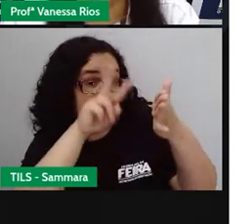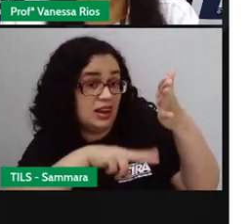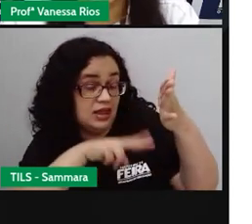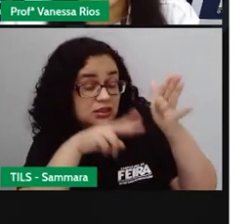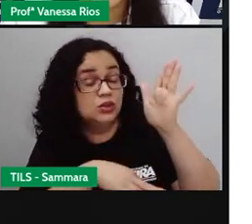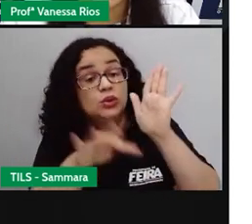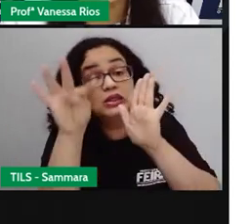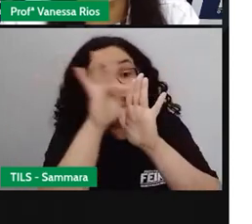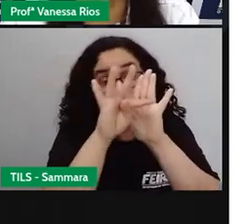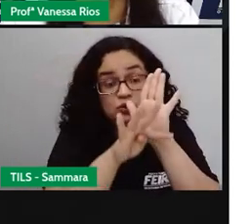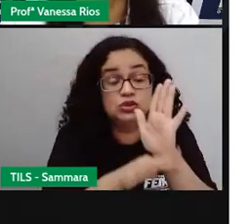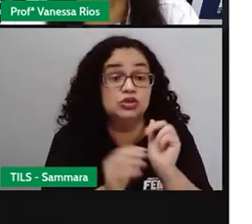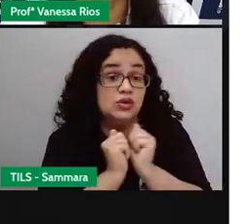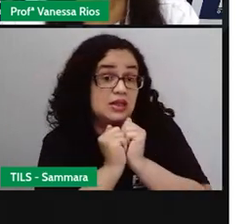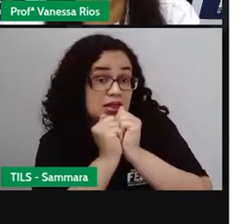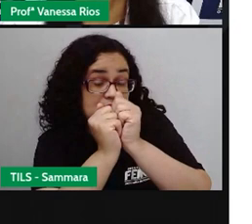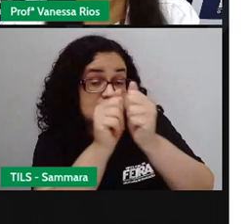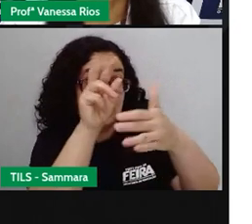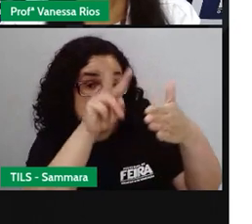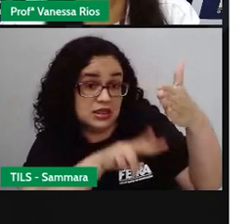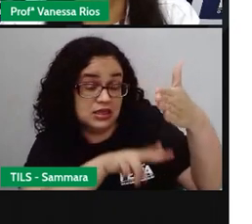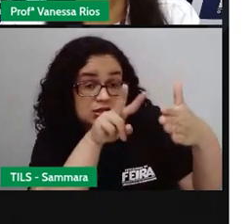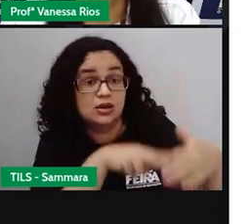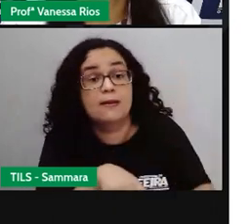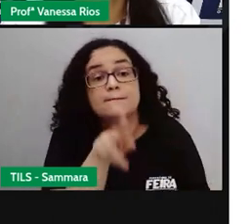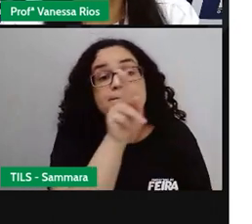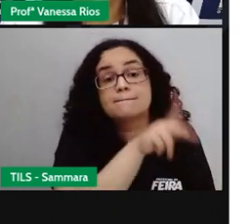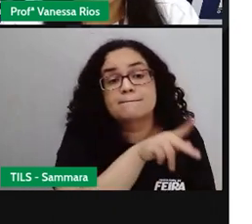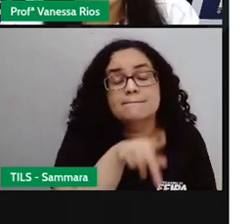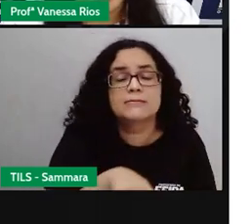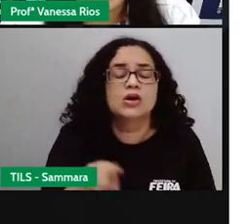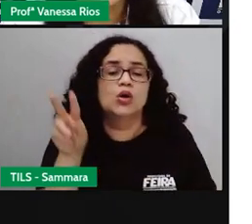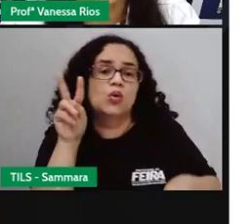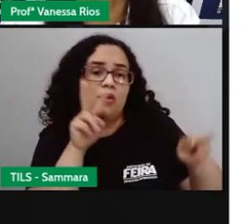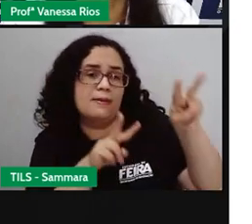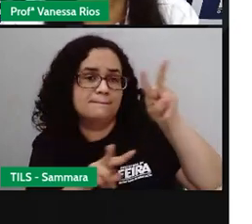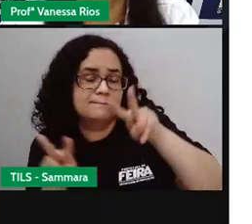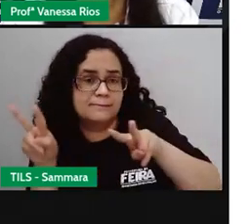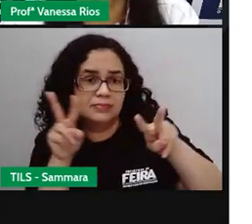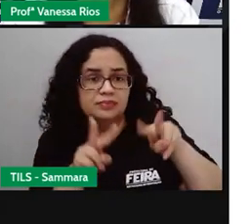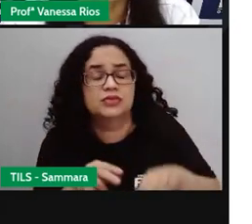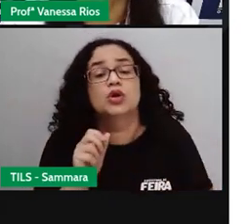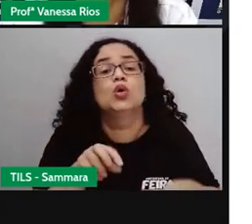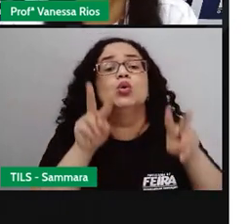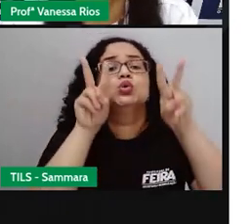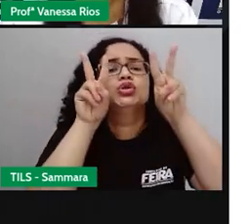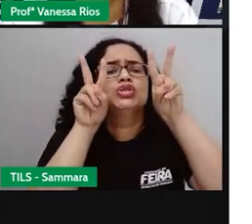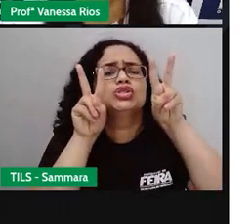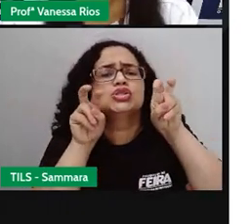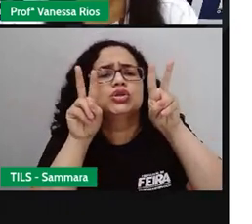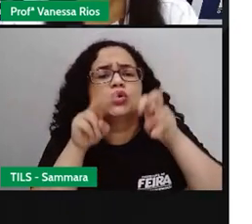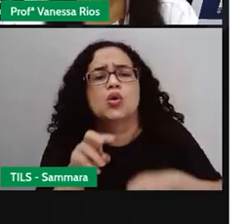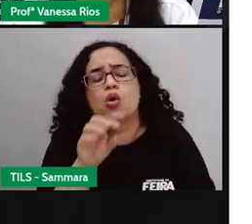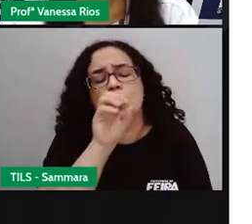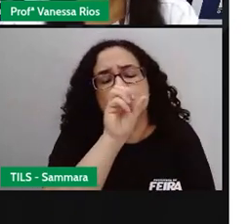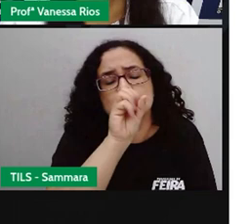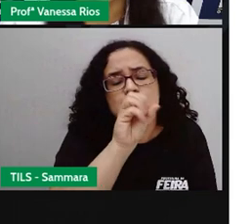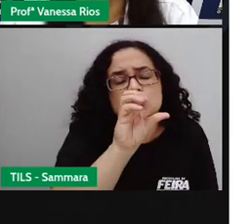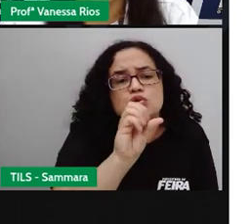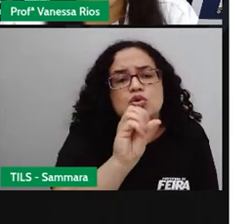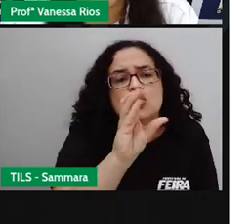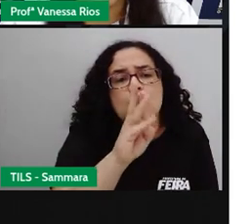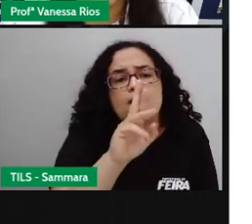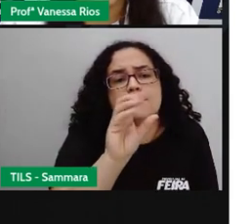poderem acompanhar essa leitura, a Pró gostaria que vocês observassem aí o título Sobrou